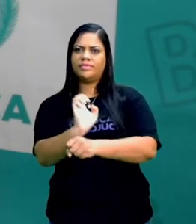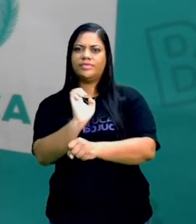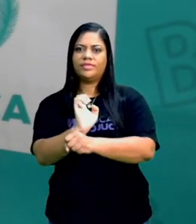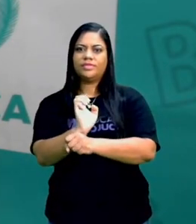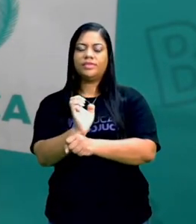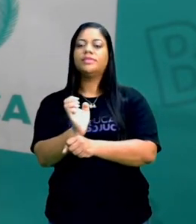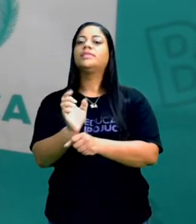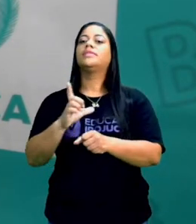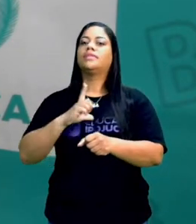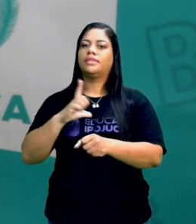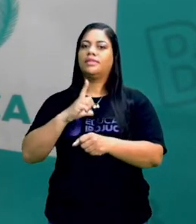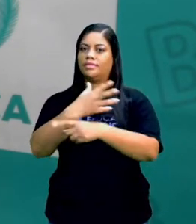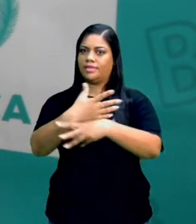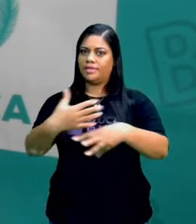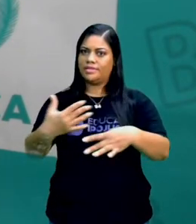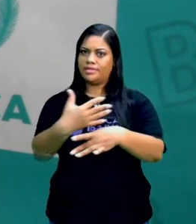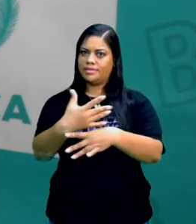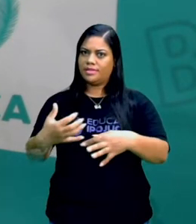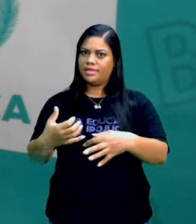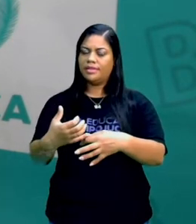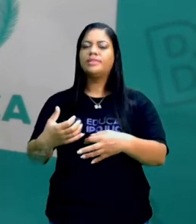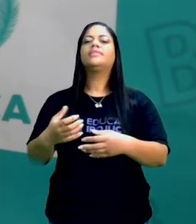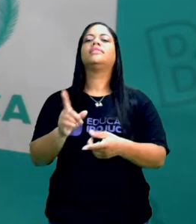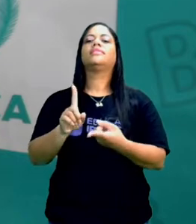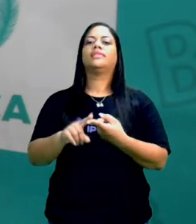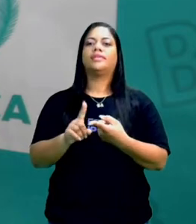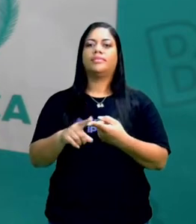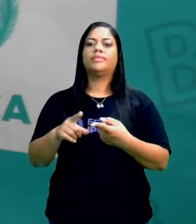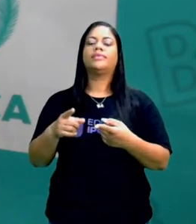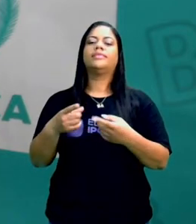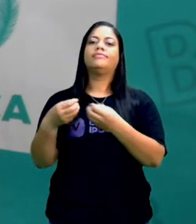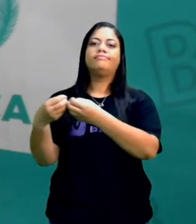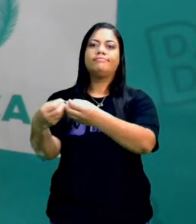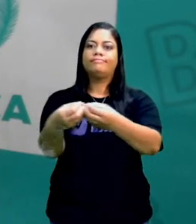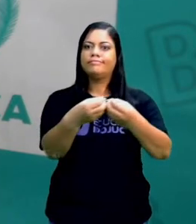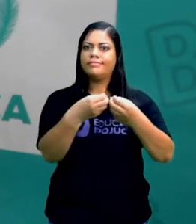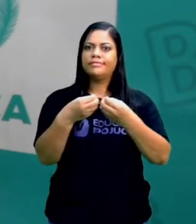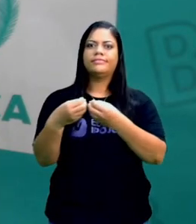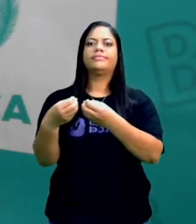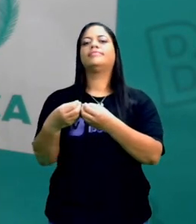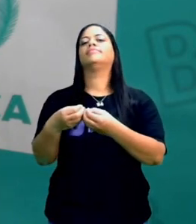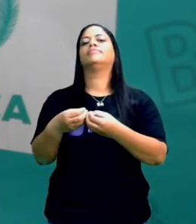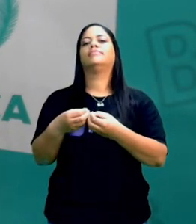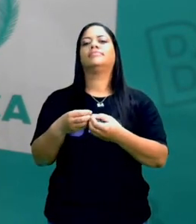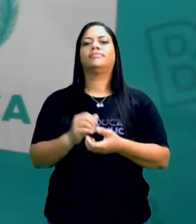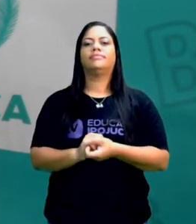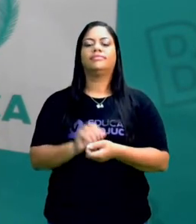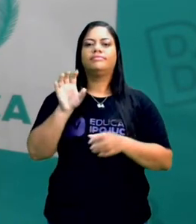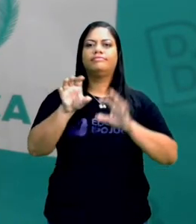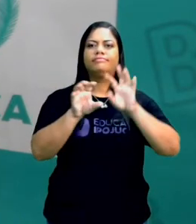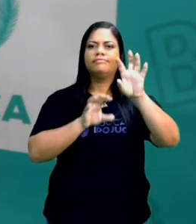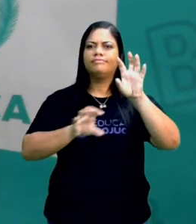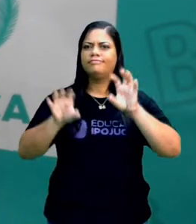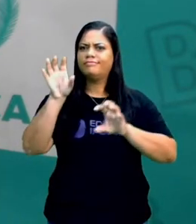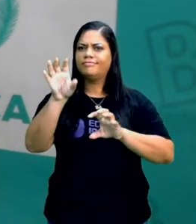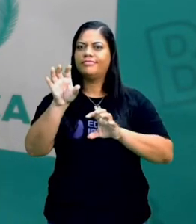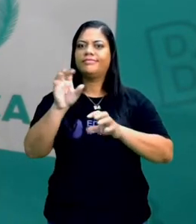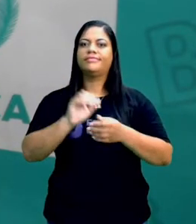dentro dos estados temos as cidades e dentro das cidades temos os municípios e outras regiões como